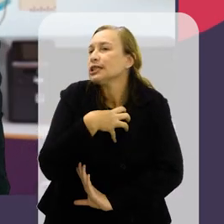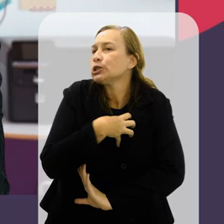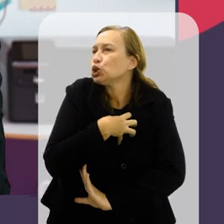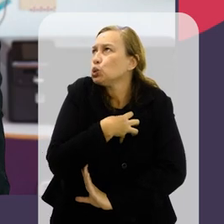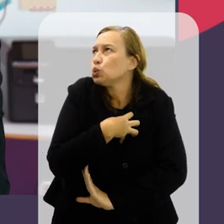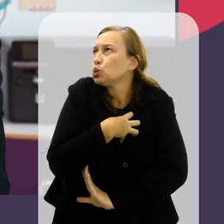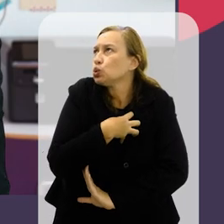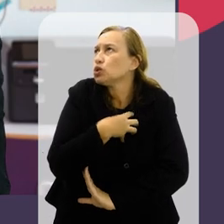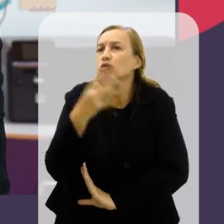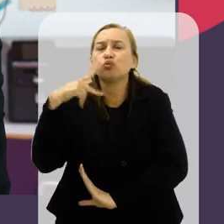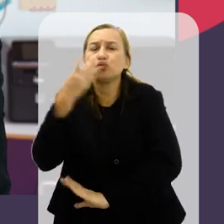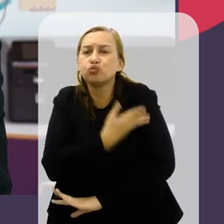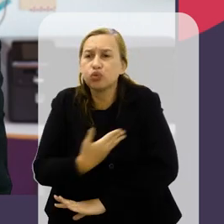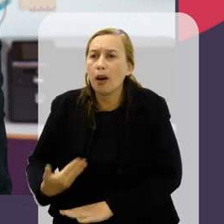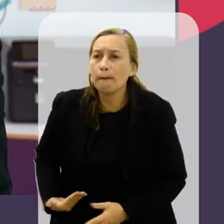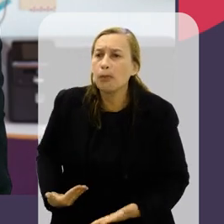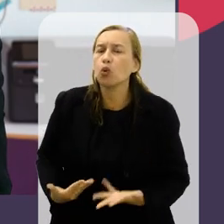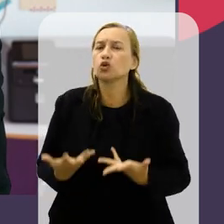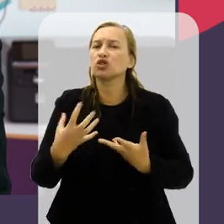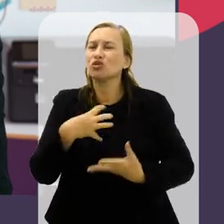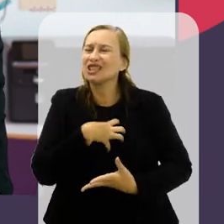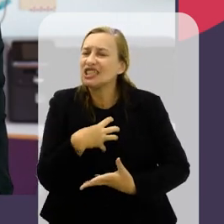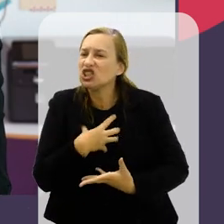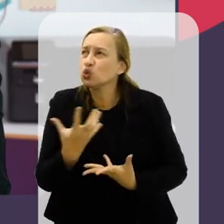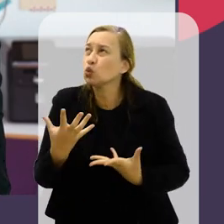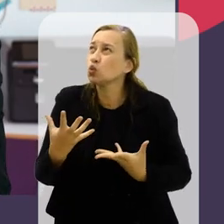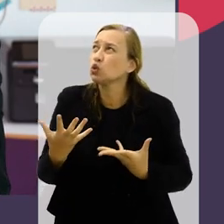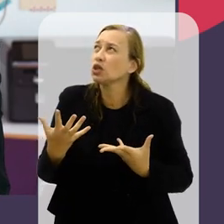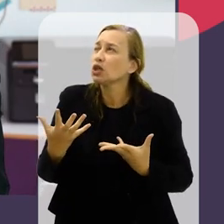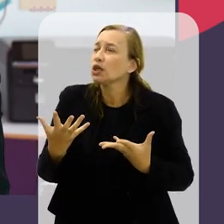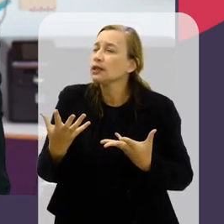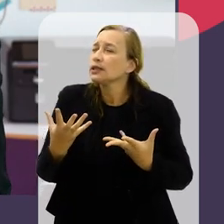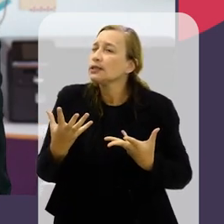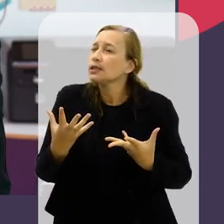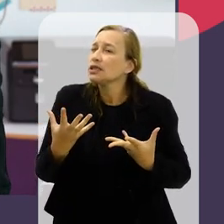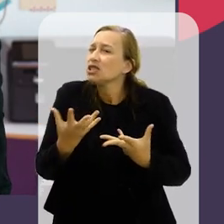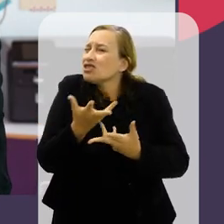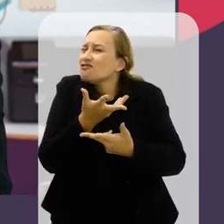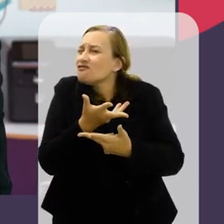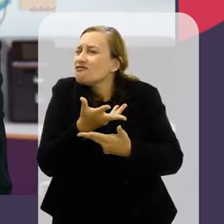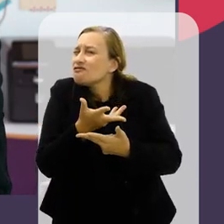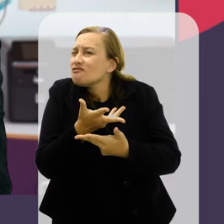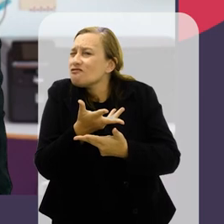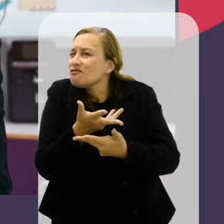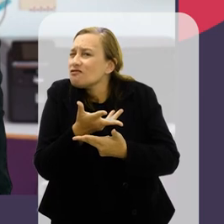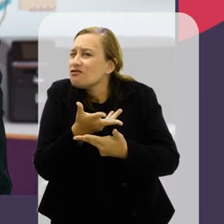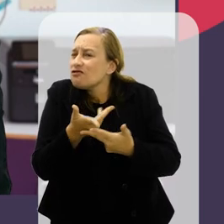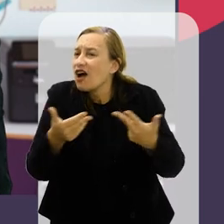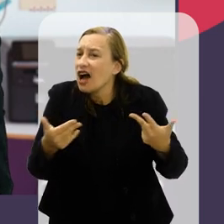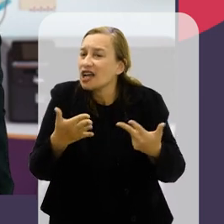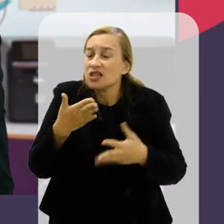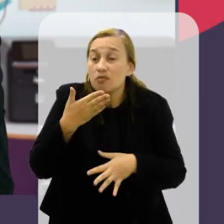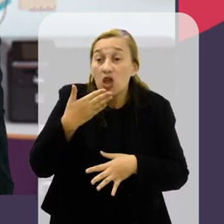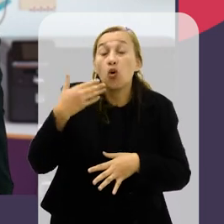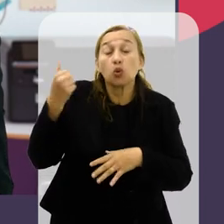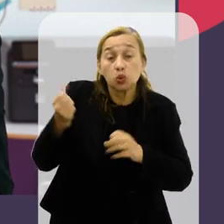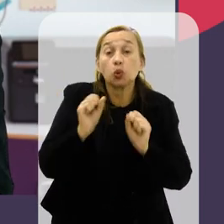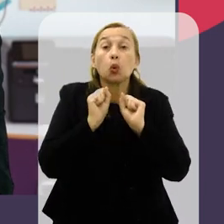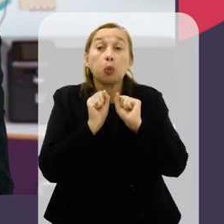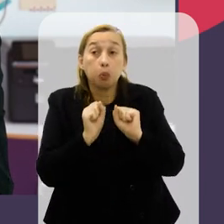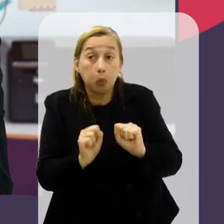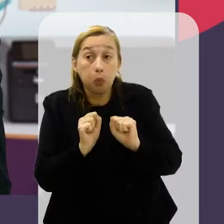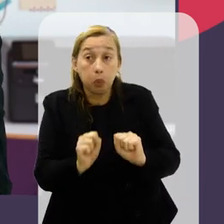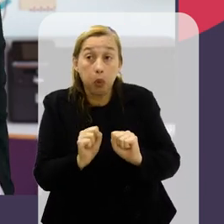pode contribuir no sentido de políticas públicas, no sentido de uma série de